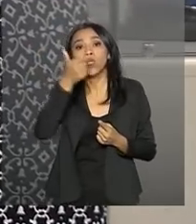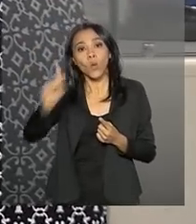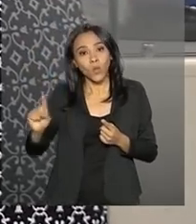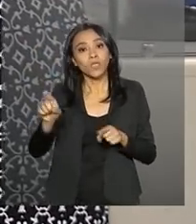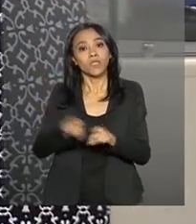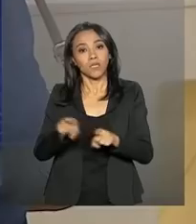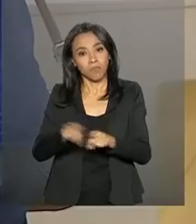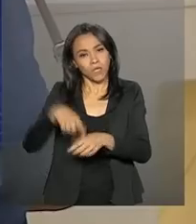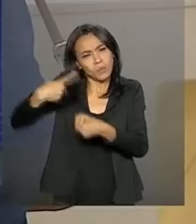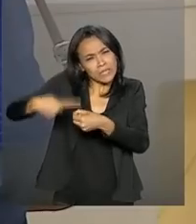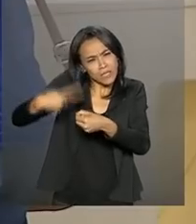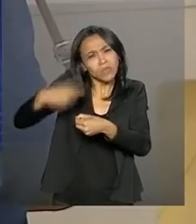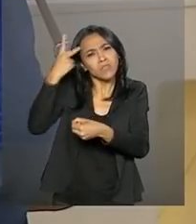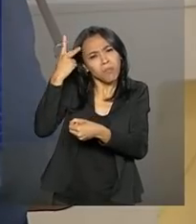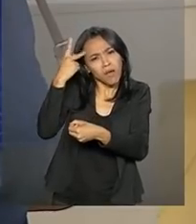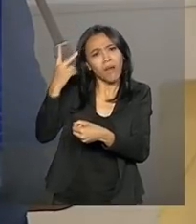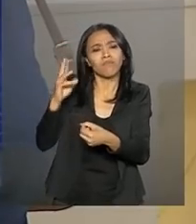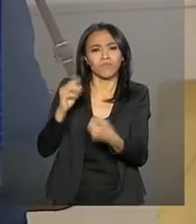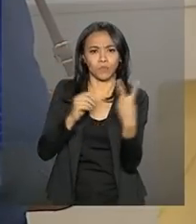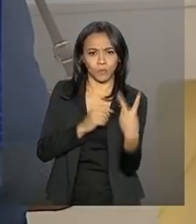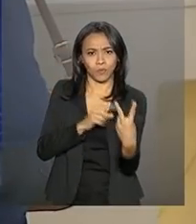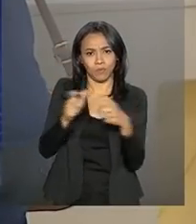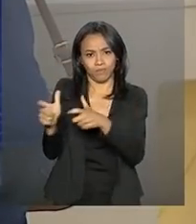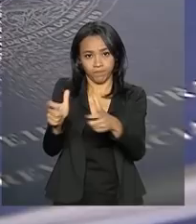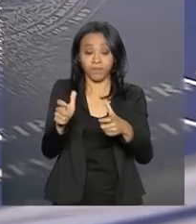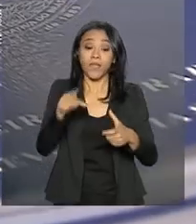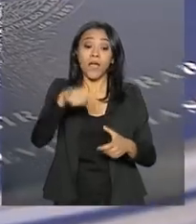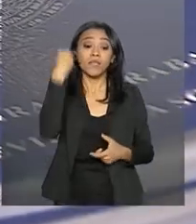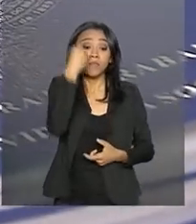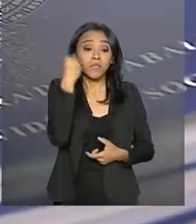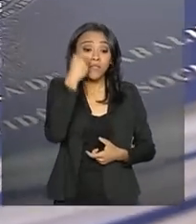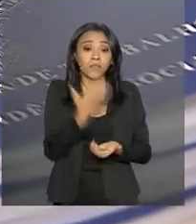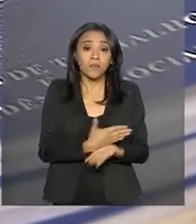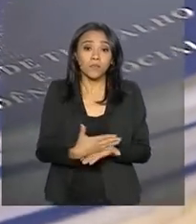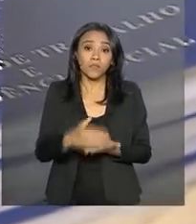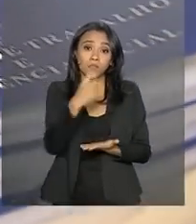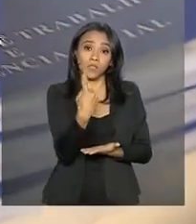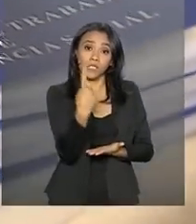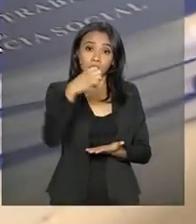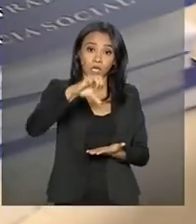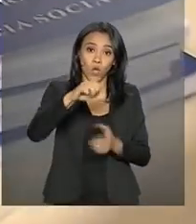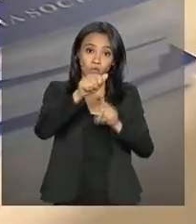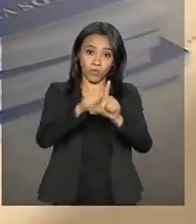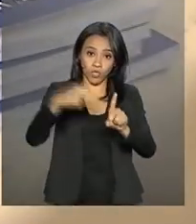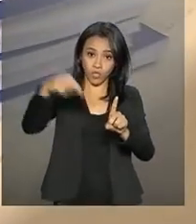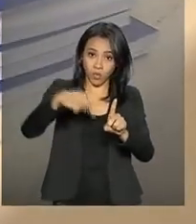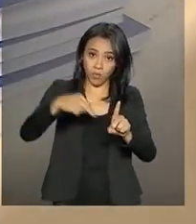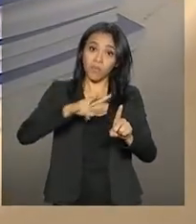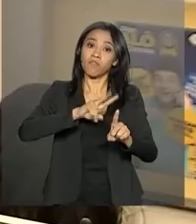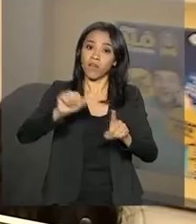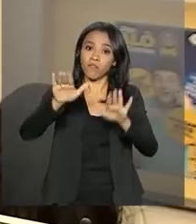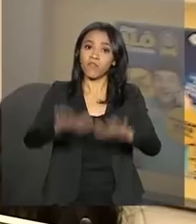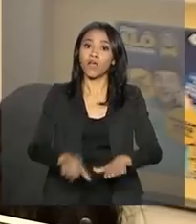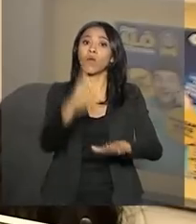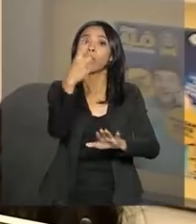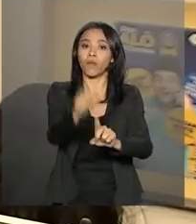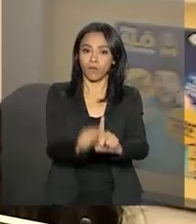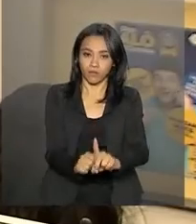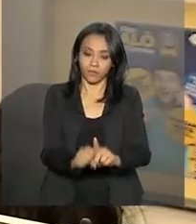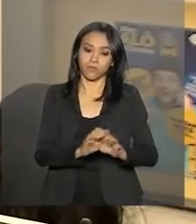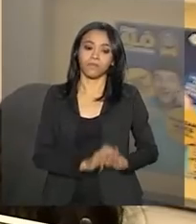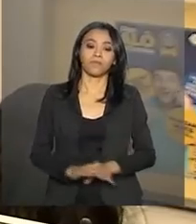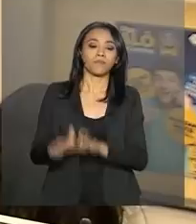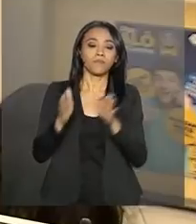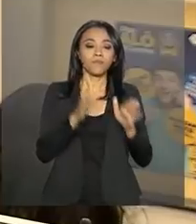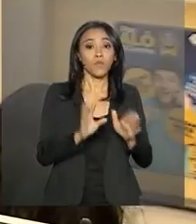Prudente, no interior de São Paulo. A experiência começou no dia 19 de novembro e deve durar um mês. Depois do projeto